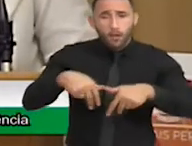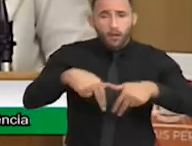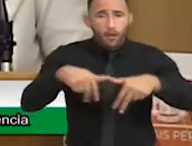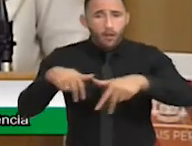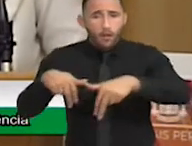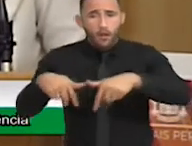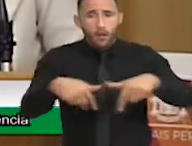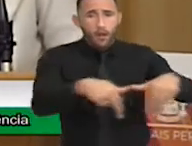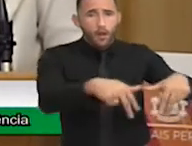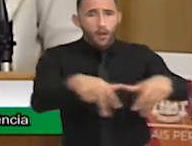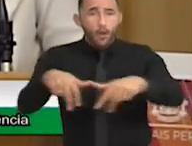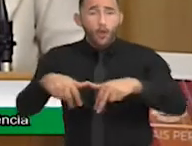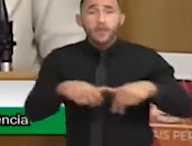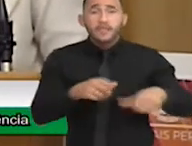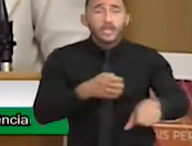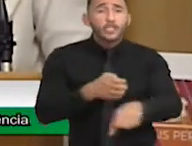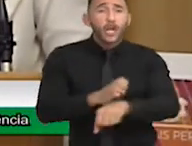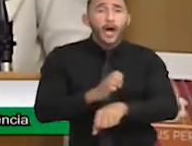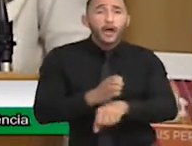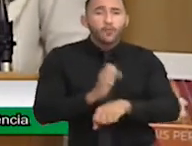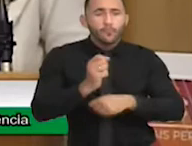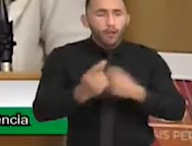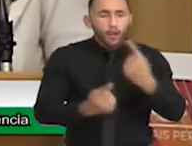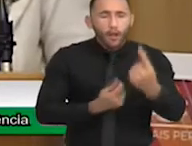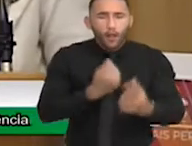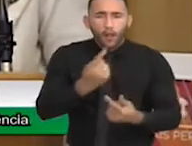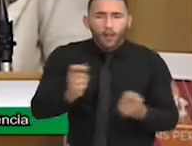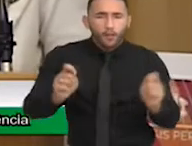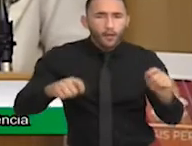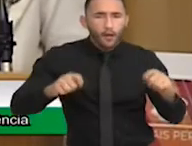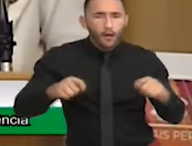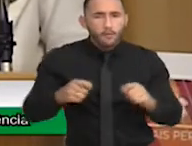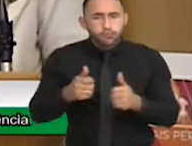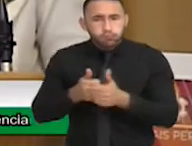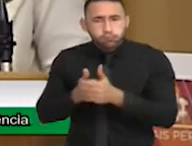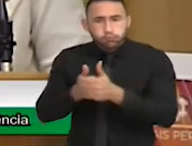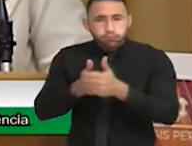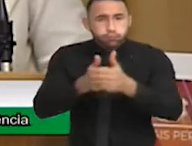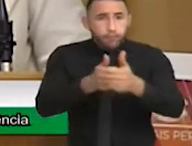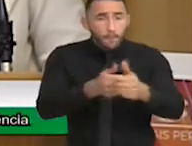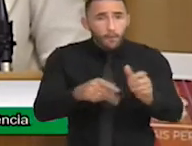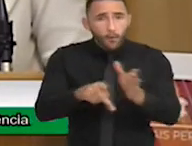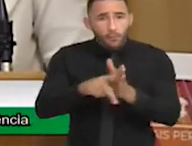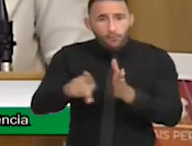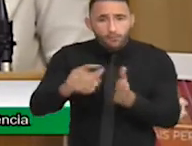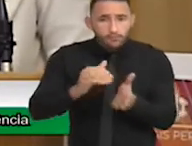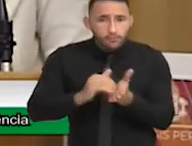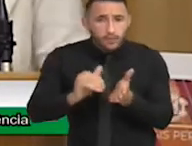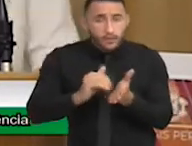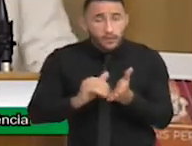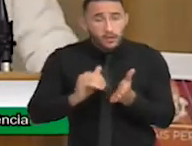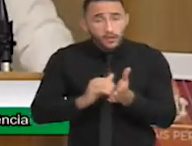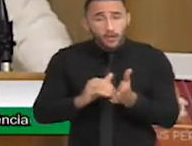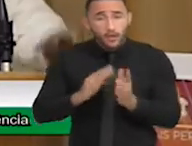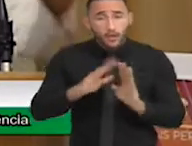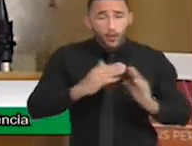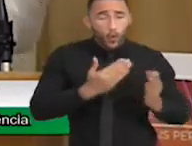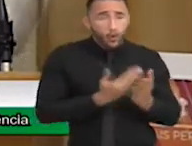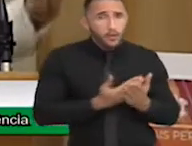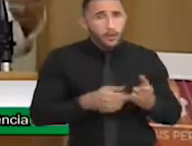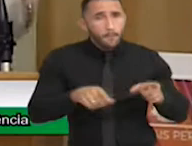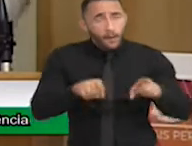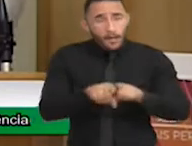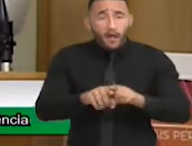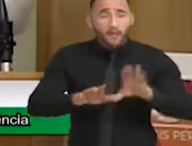volante acompanha todos os alunos com deficiência em processo de inclusão na secretaria e acompanha no sentido de